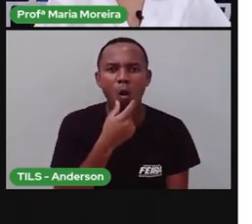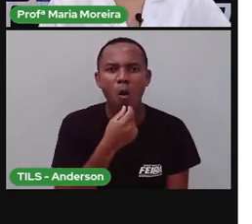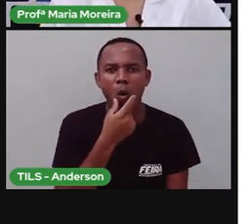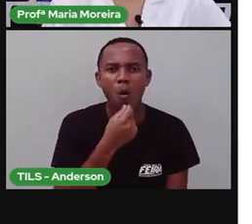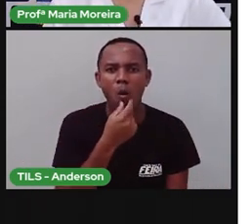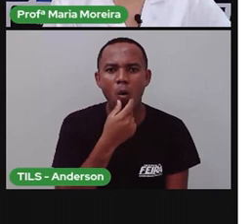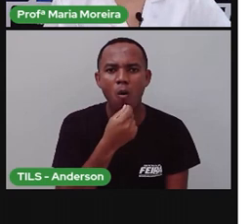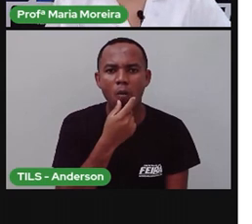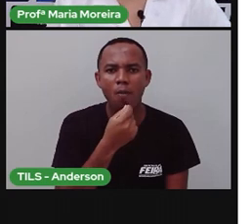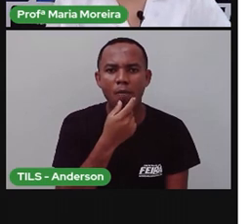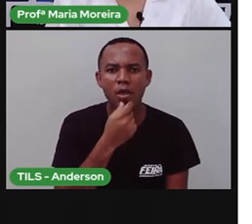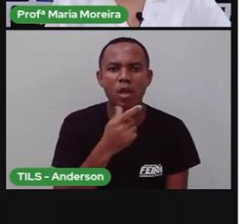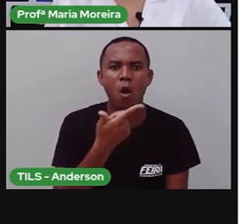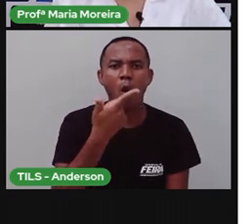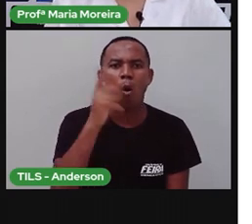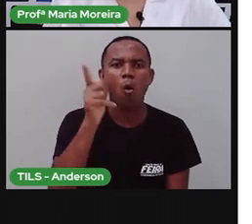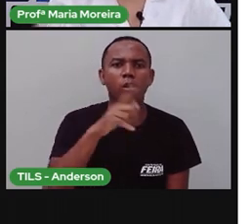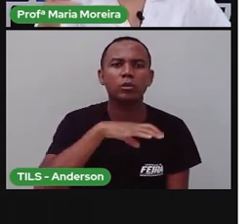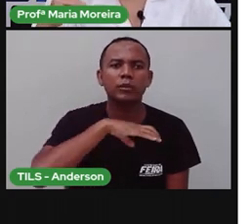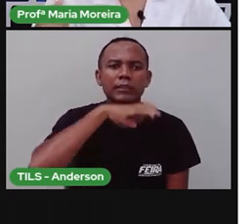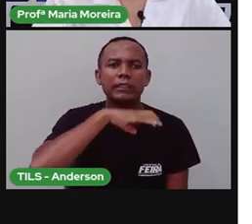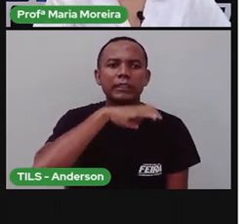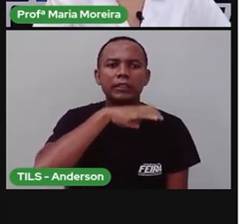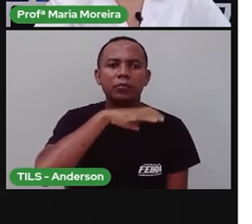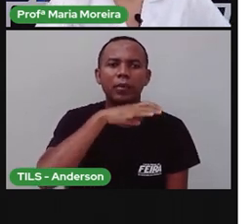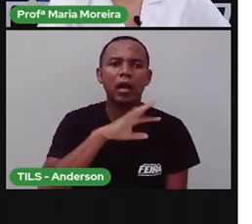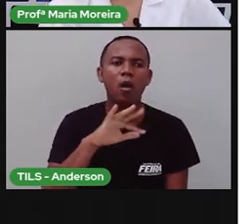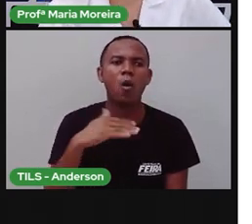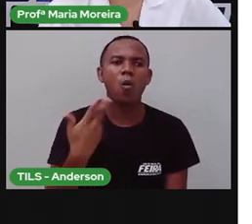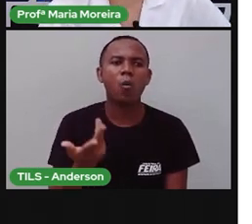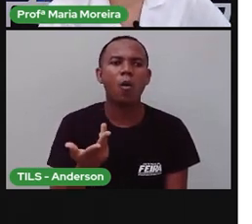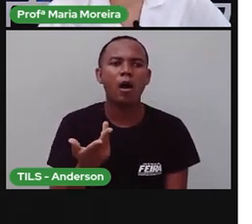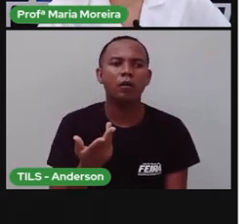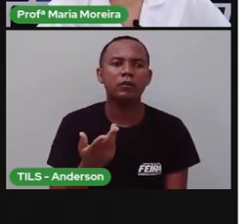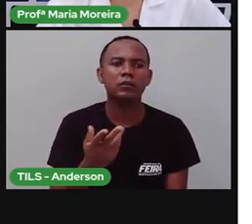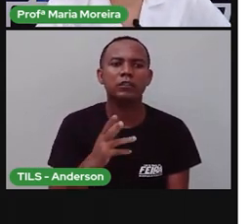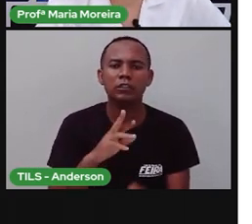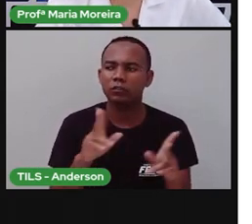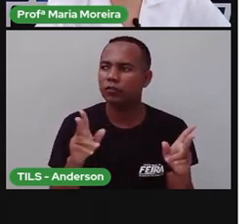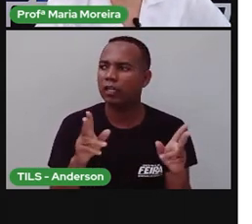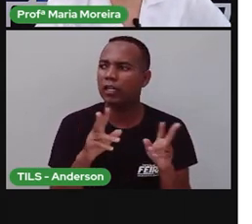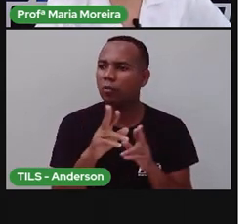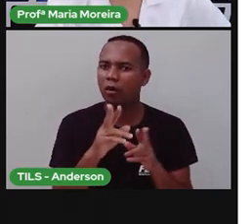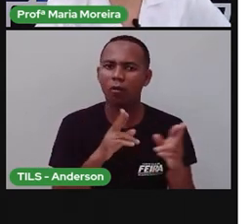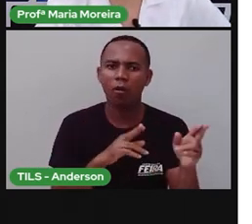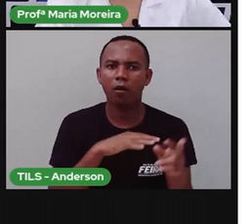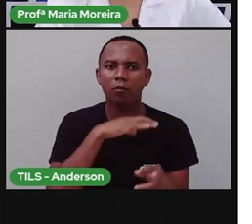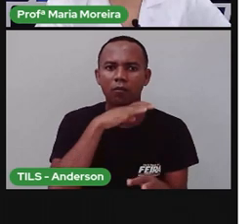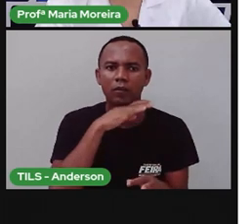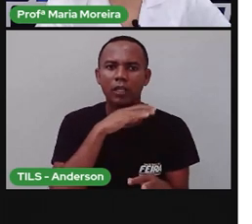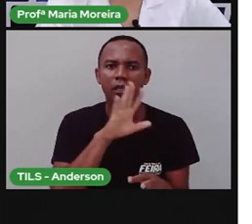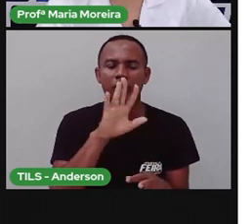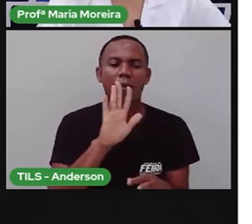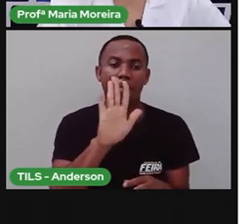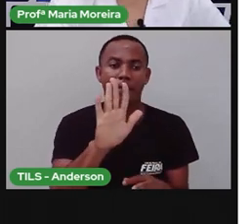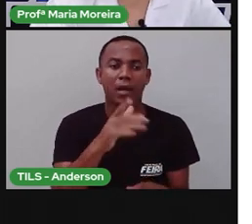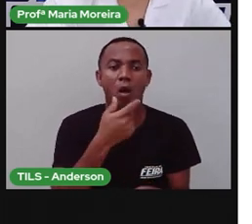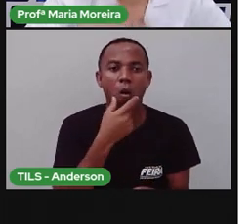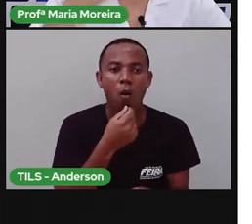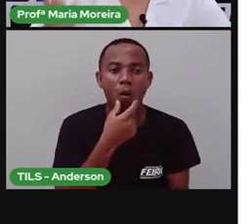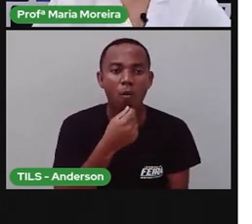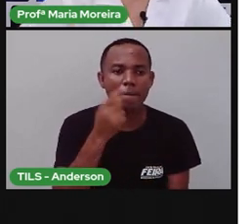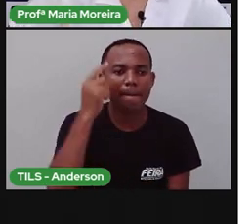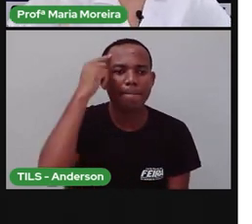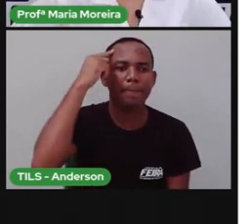né, para os outros animais? Aí a primeira coisa que a gente sabe é que o homem, ele o quê? Ele pensa. Então,